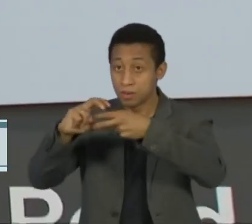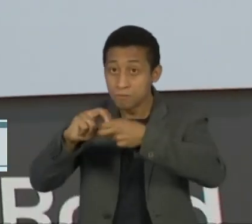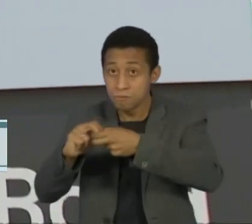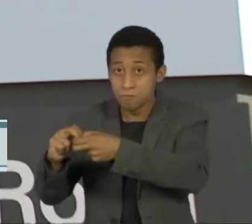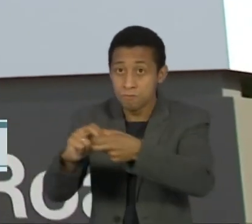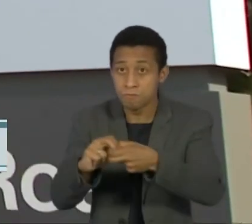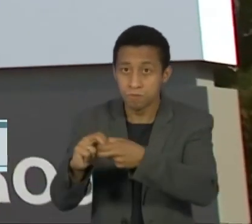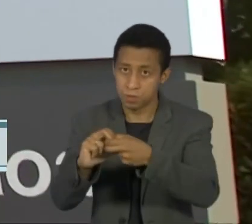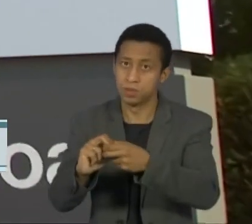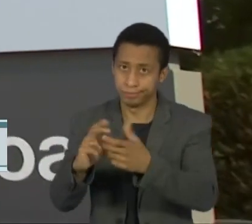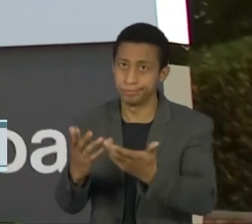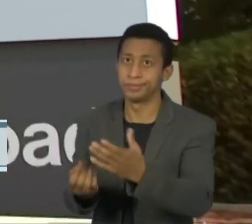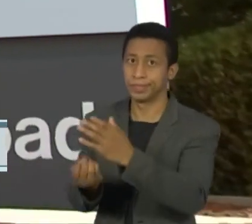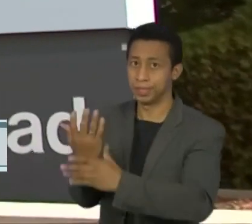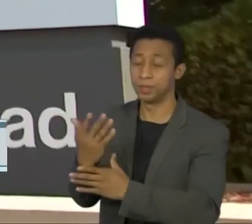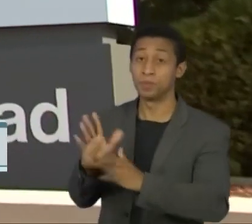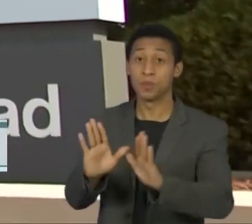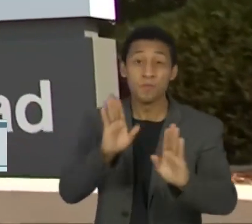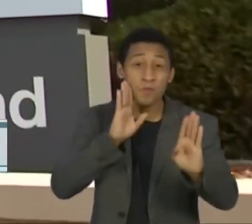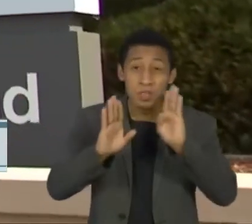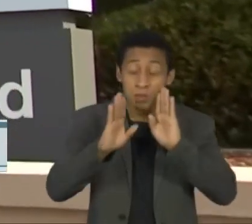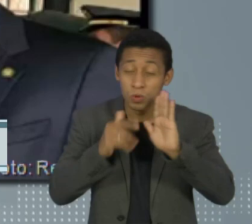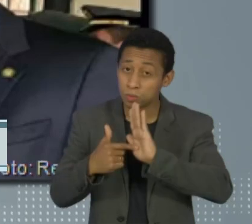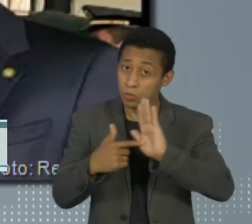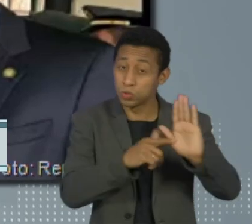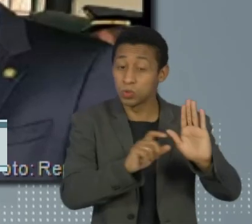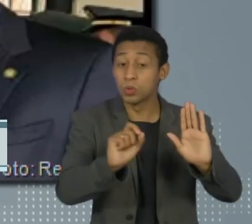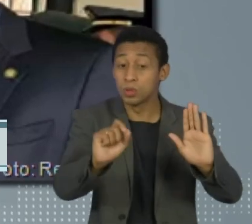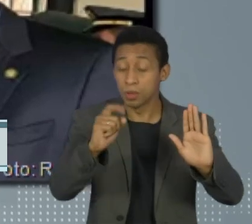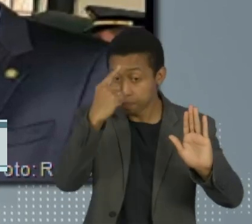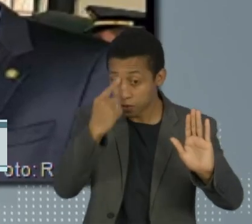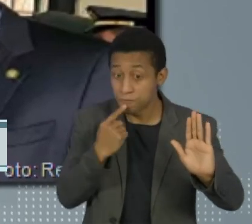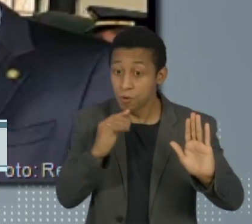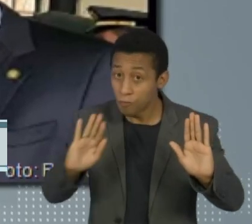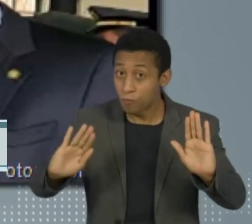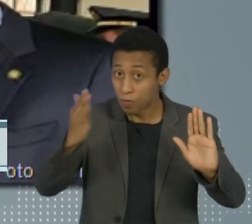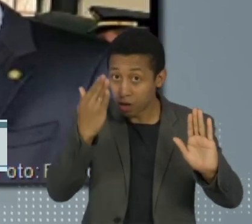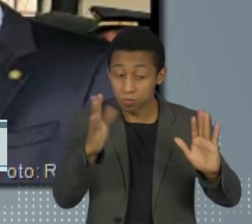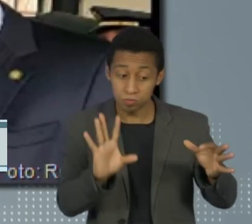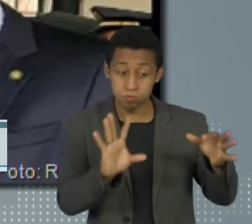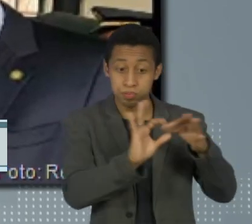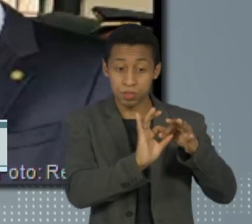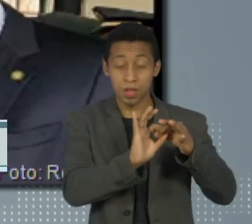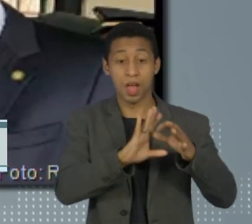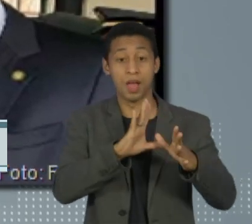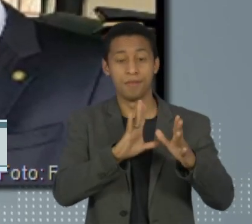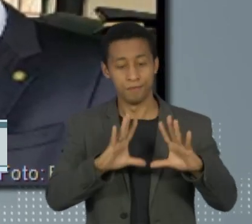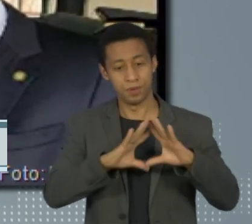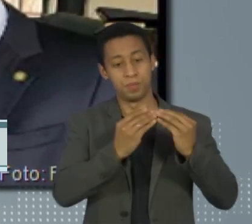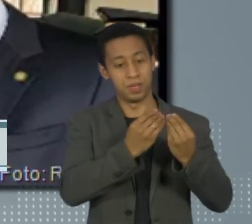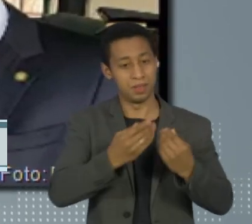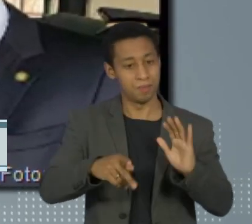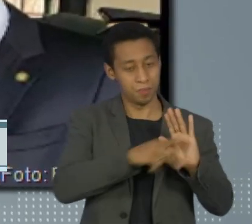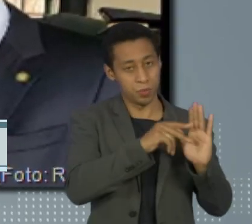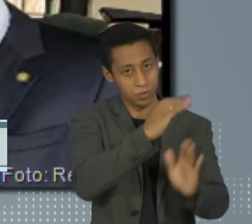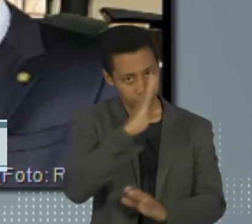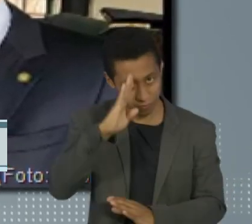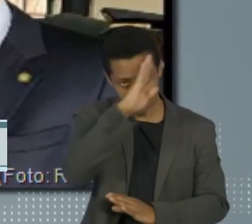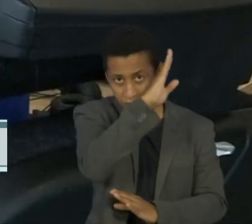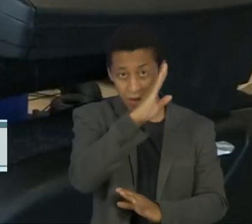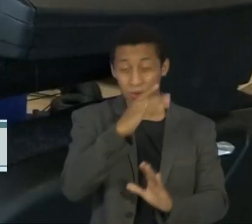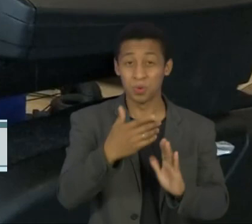Facebook, mensagens dessa rede de apoio com perfis falsos ligados à família Bolsonaro começaram a ser divulgadas antes da eleição